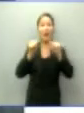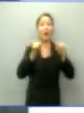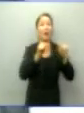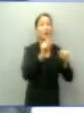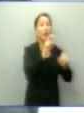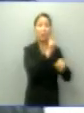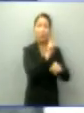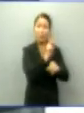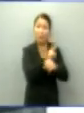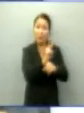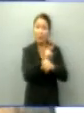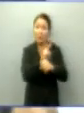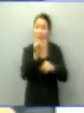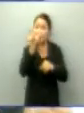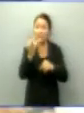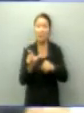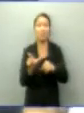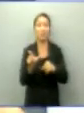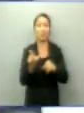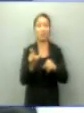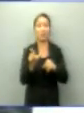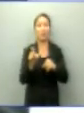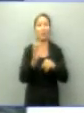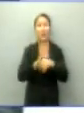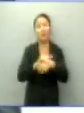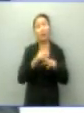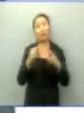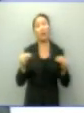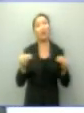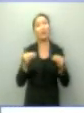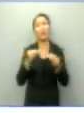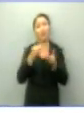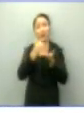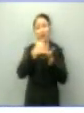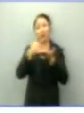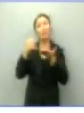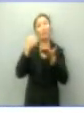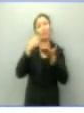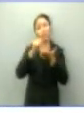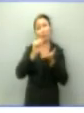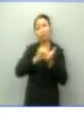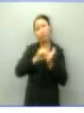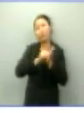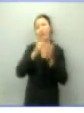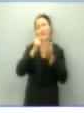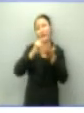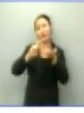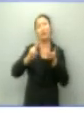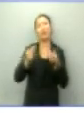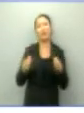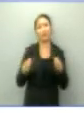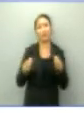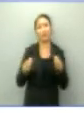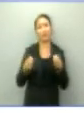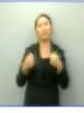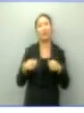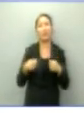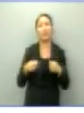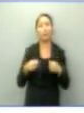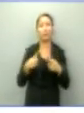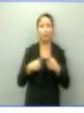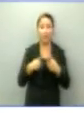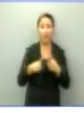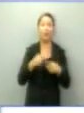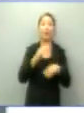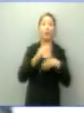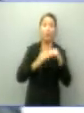adequado de forma humanizada e possam ser recuperados. Além da parceria com instituições privadas que tem o trabalho de recuperação